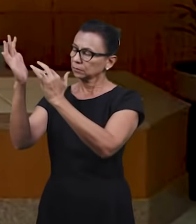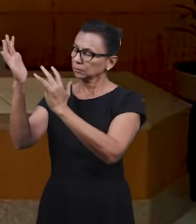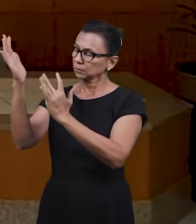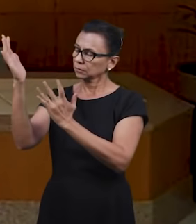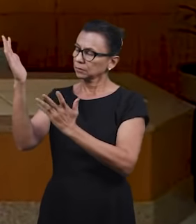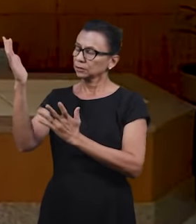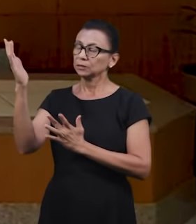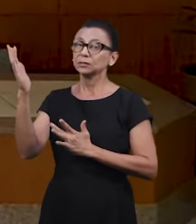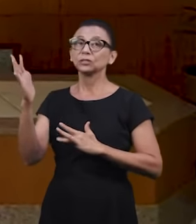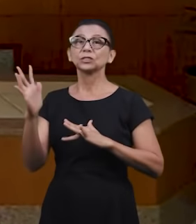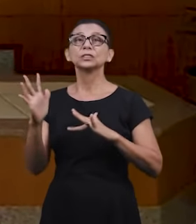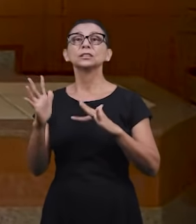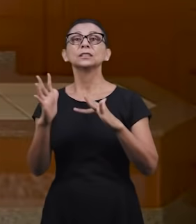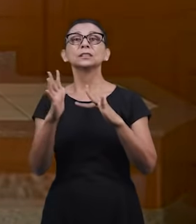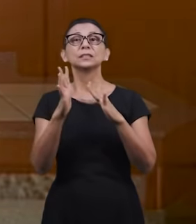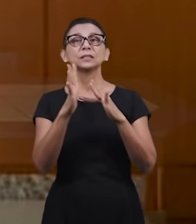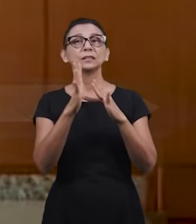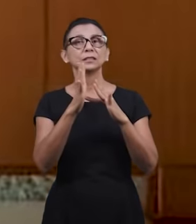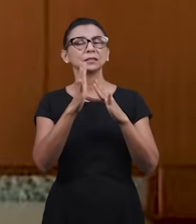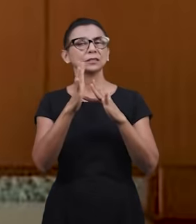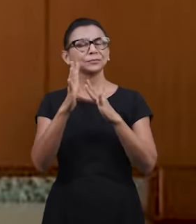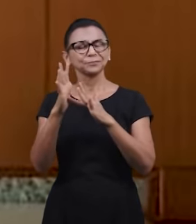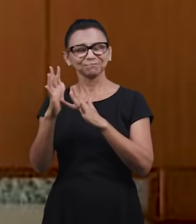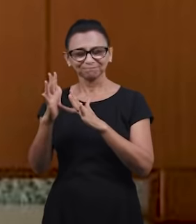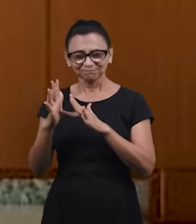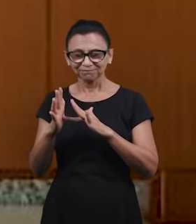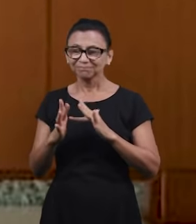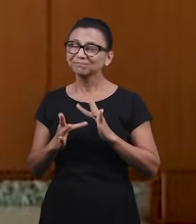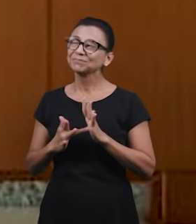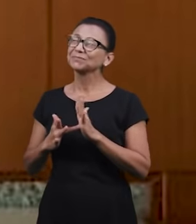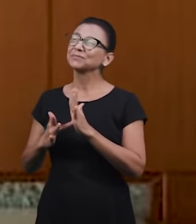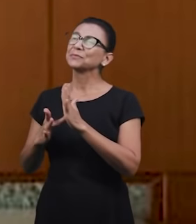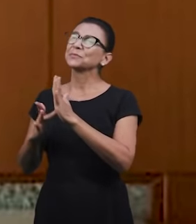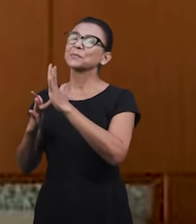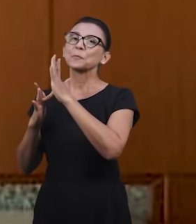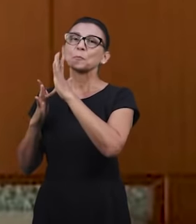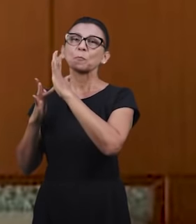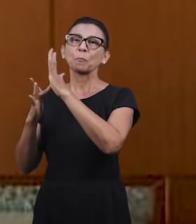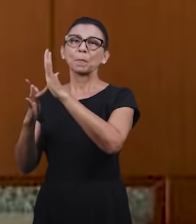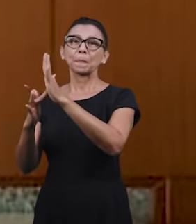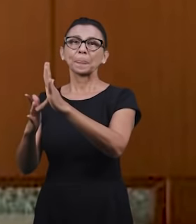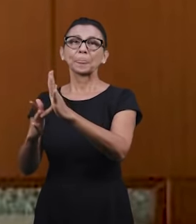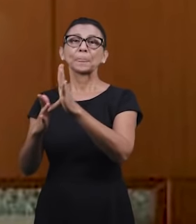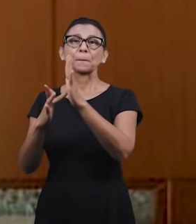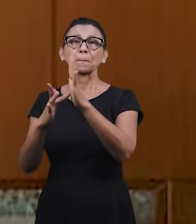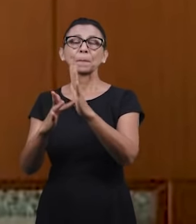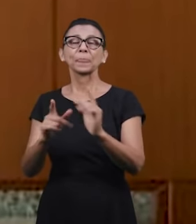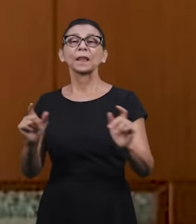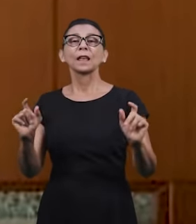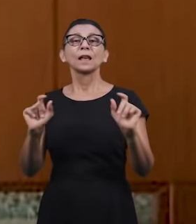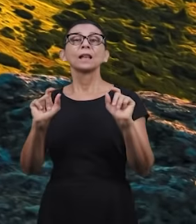sangue de Jesus.